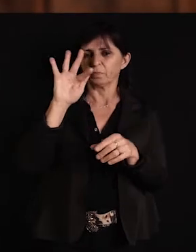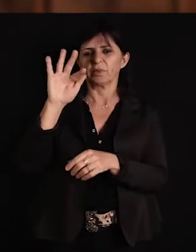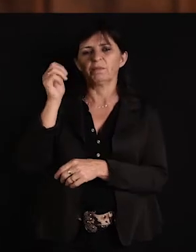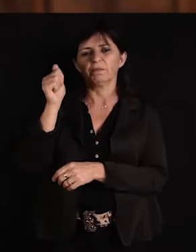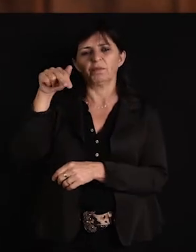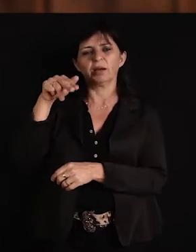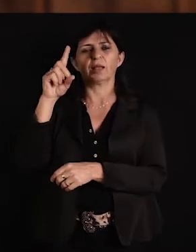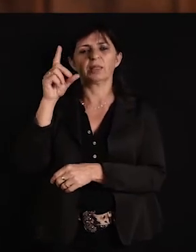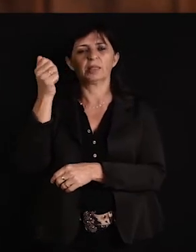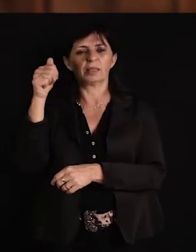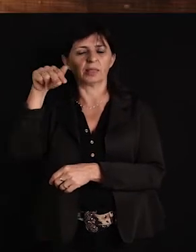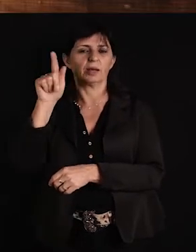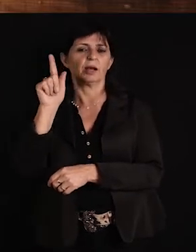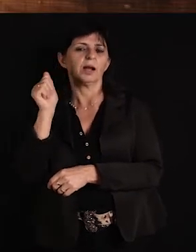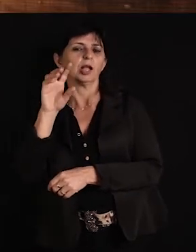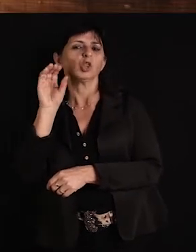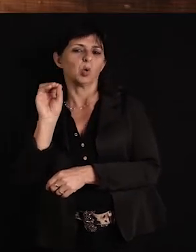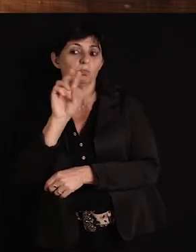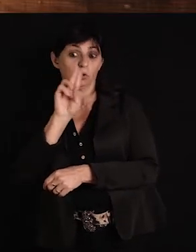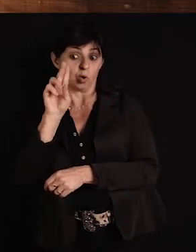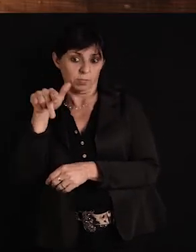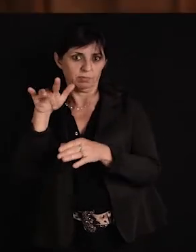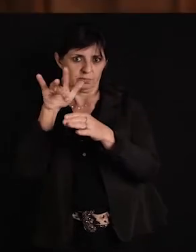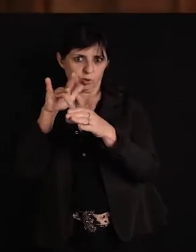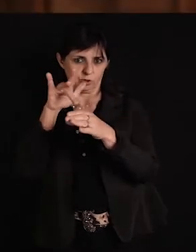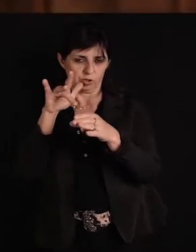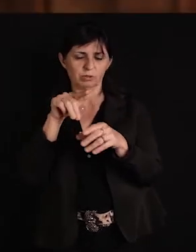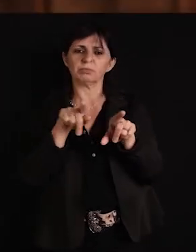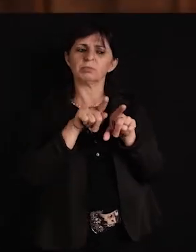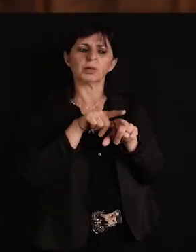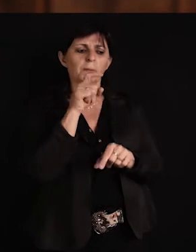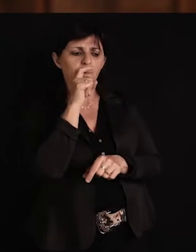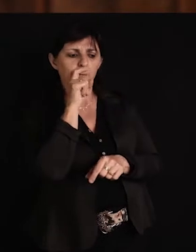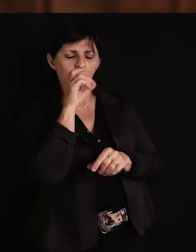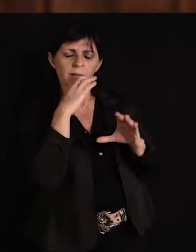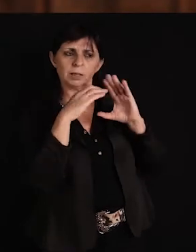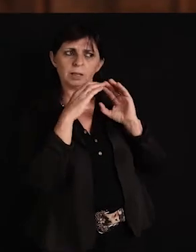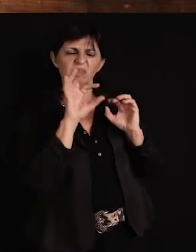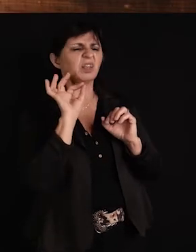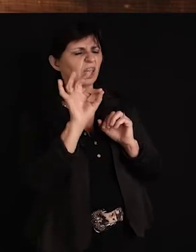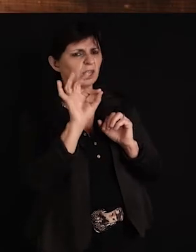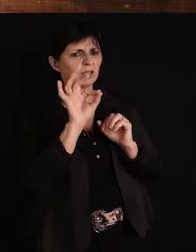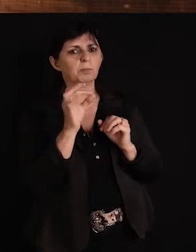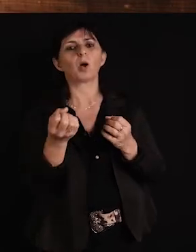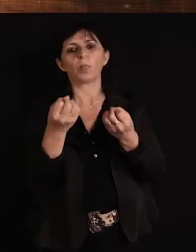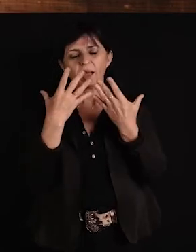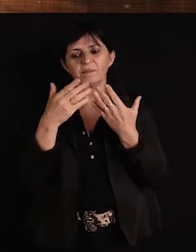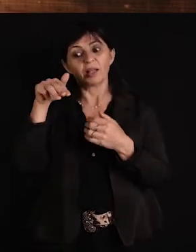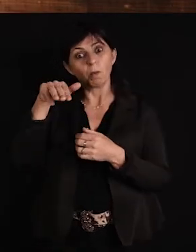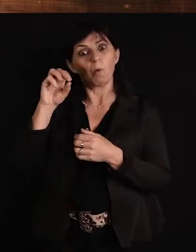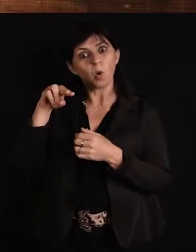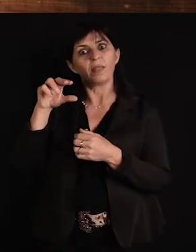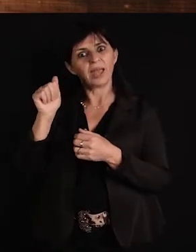conheci os Monarcas por ela, que o meu pai cantava até então. Perguntei, quem que é essa música? Essa música é dos Monarcas. Eu admiro demais